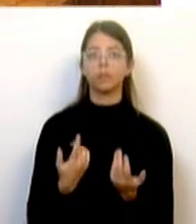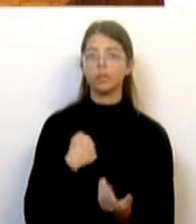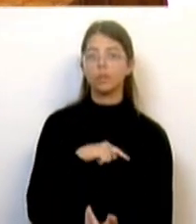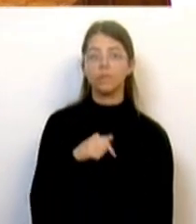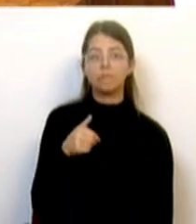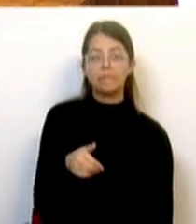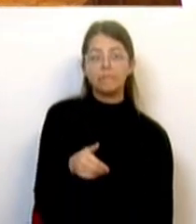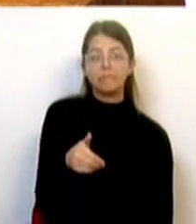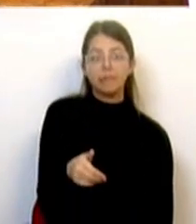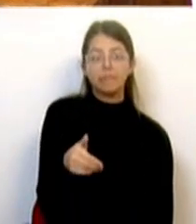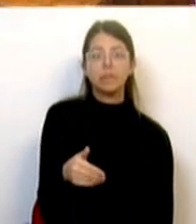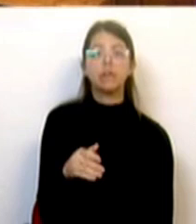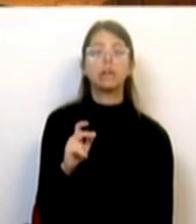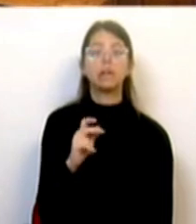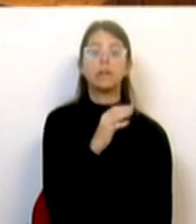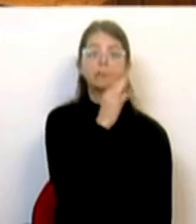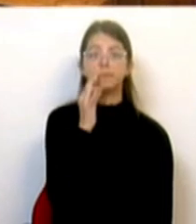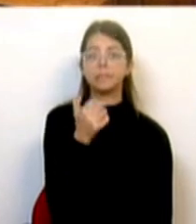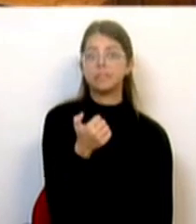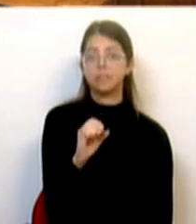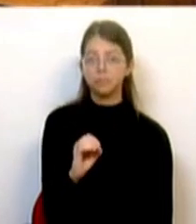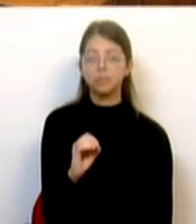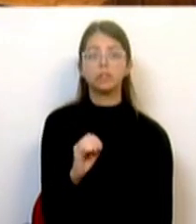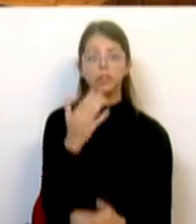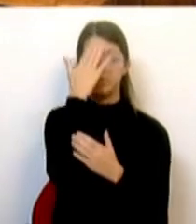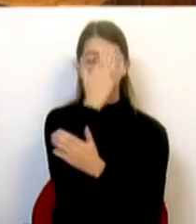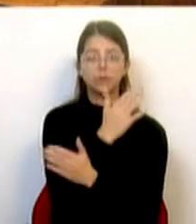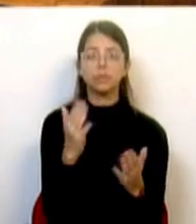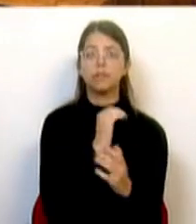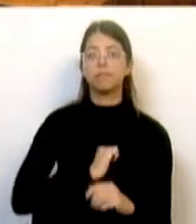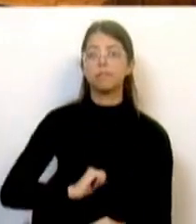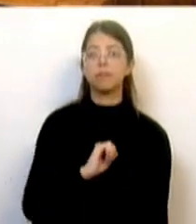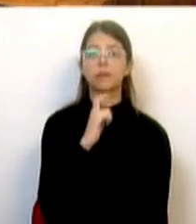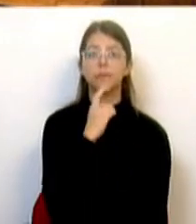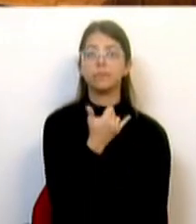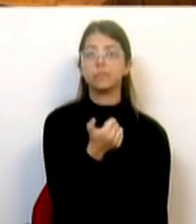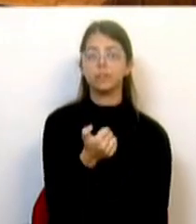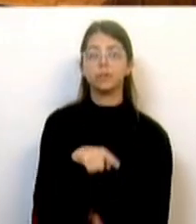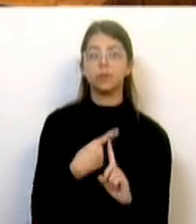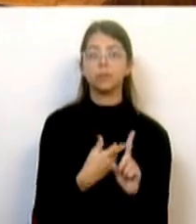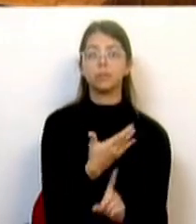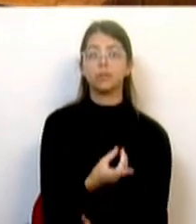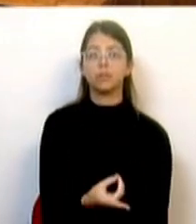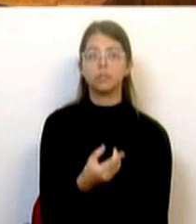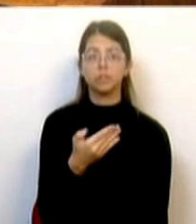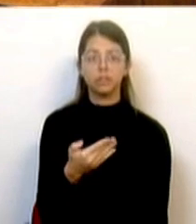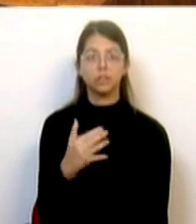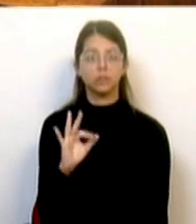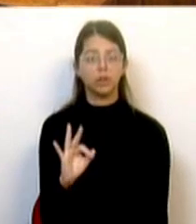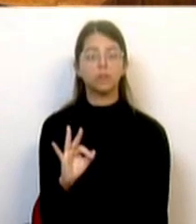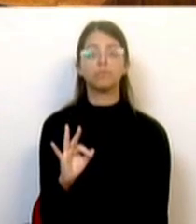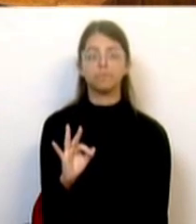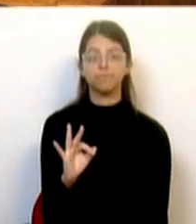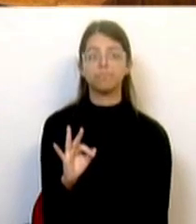chegar aos 50 anos da nossa democracia e do 25 de Abril de 1974. Também